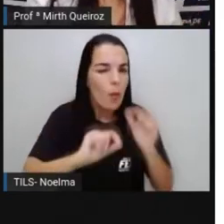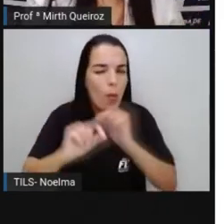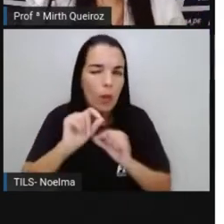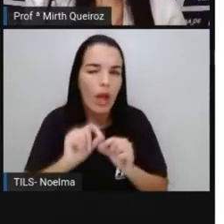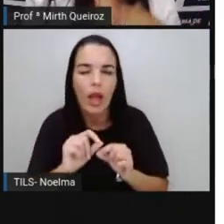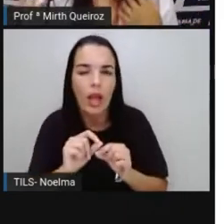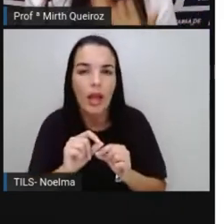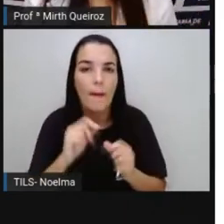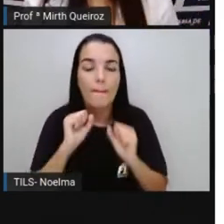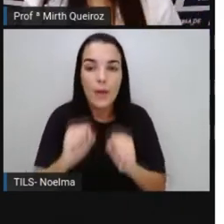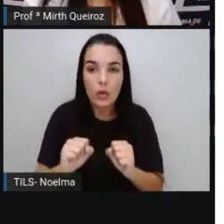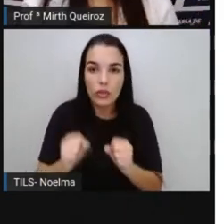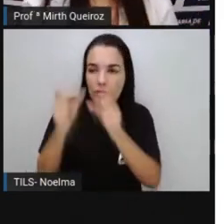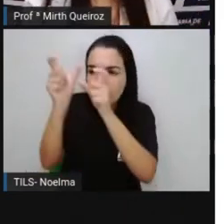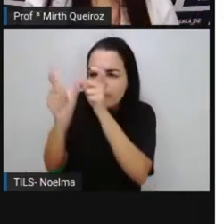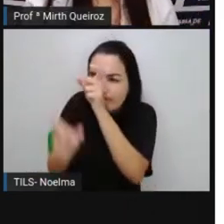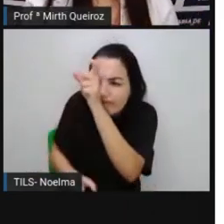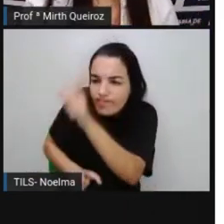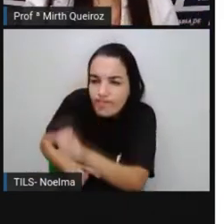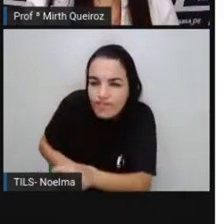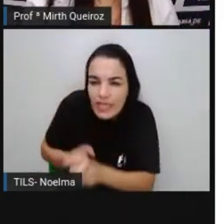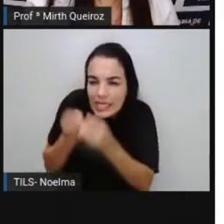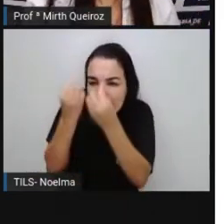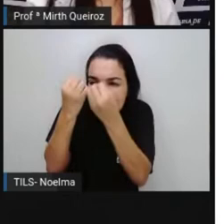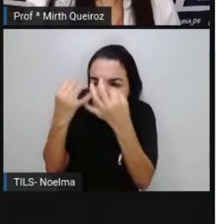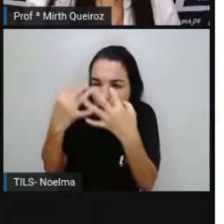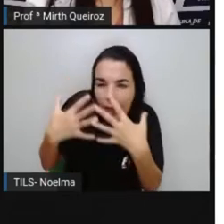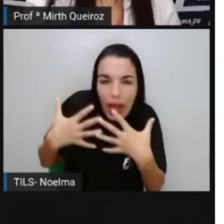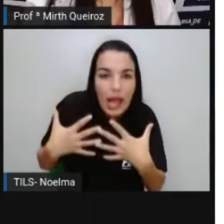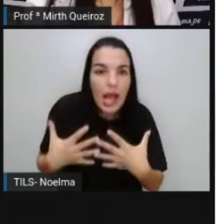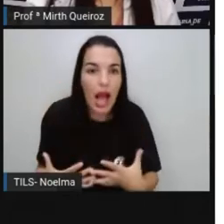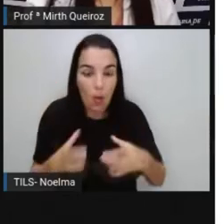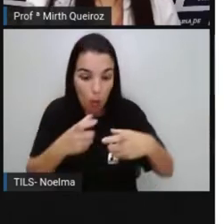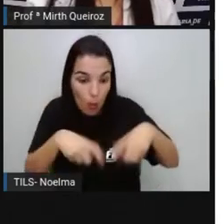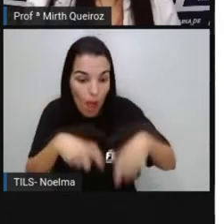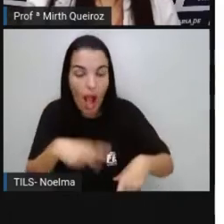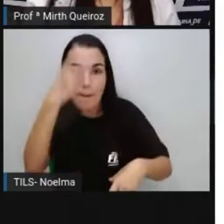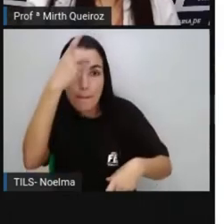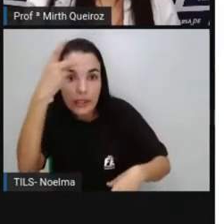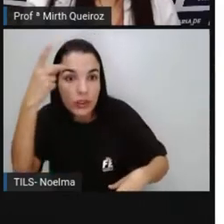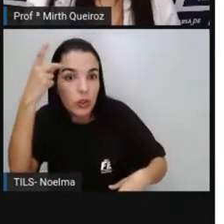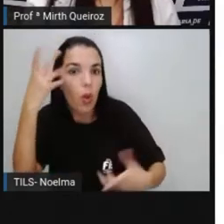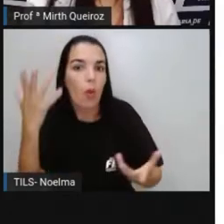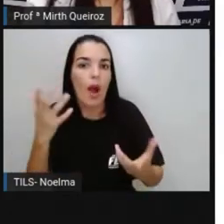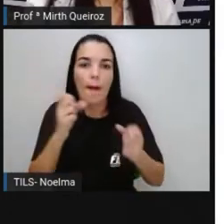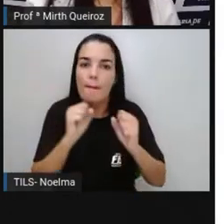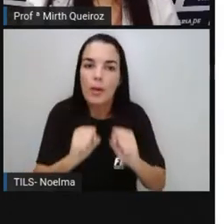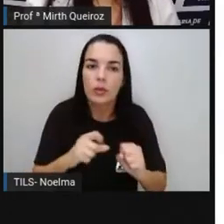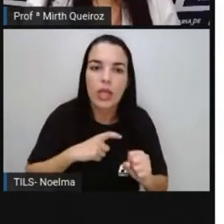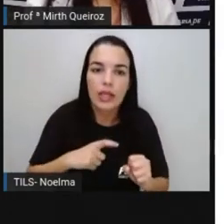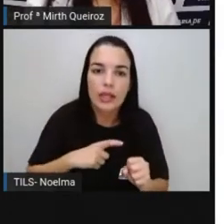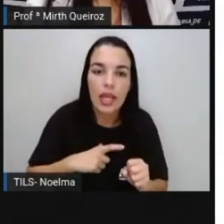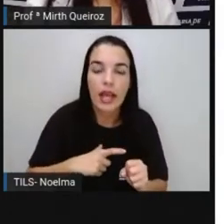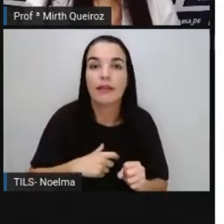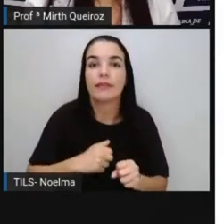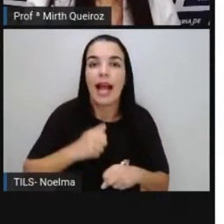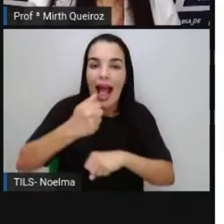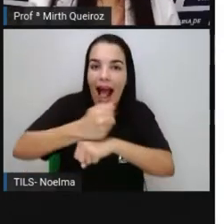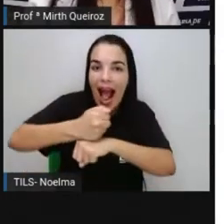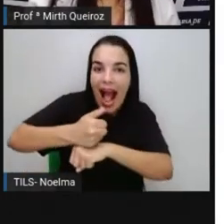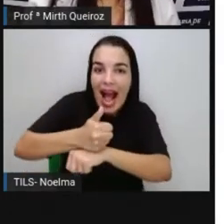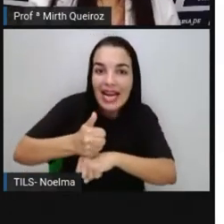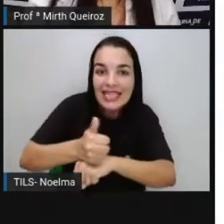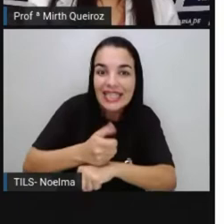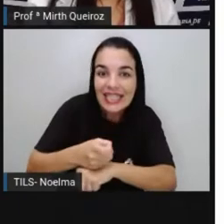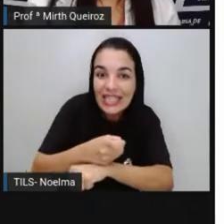pode descrever um lugar, pode descrever um ser, certo? O texto descritivo geralmente possui adjetivos que